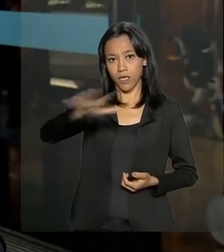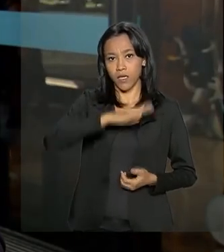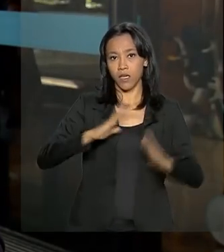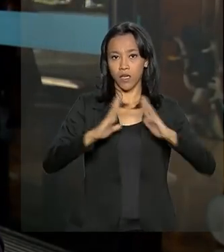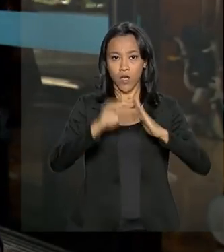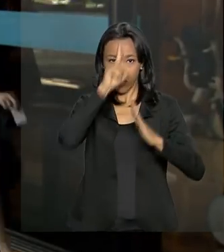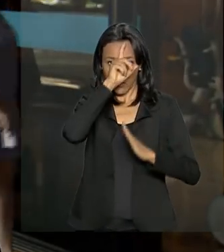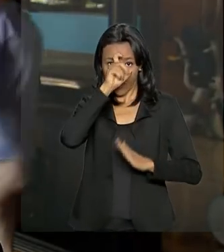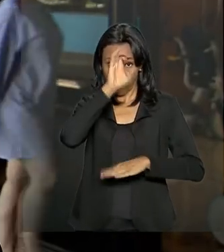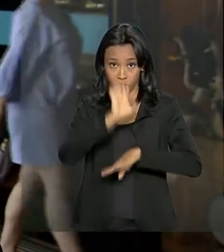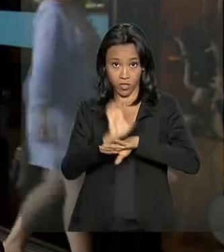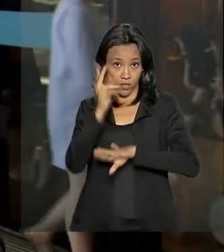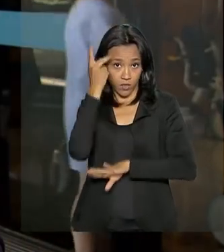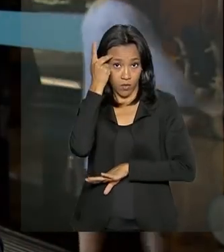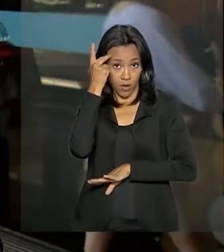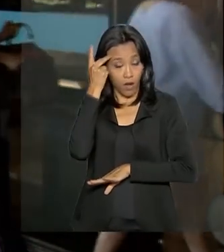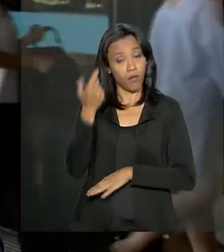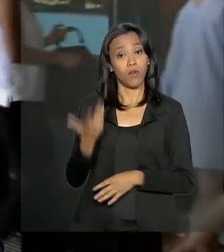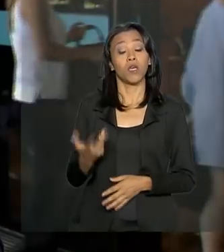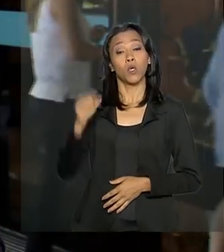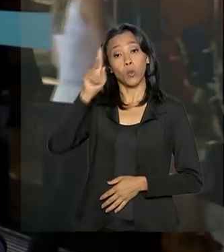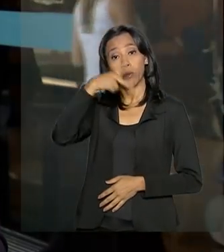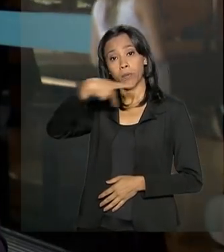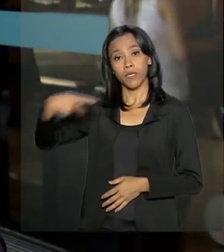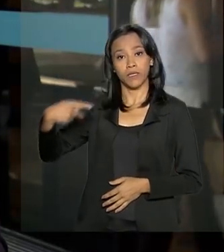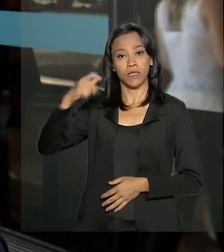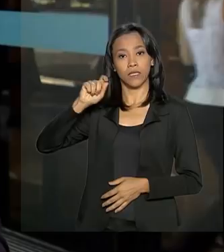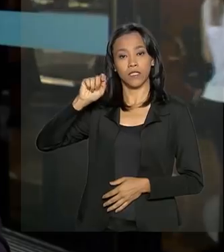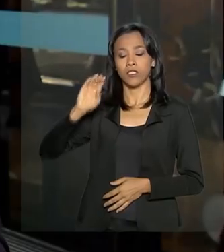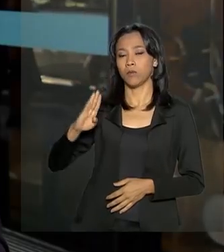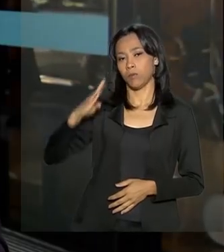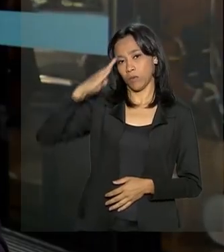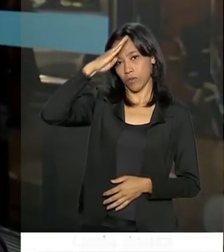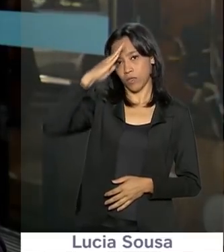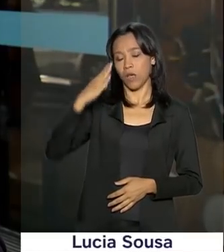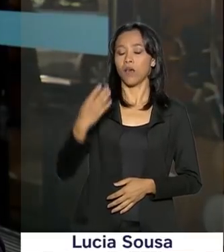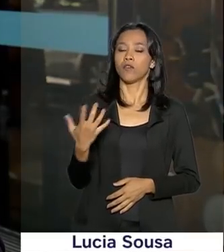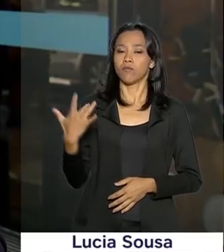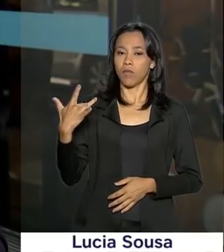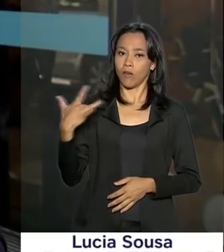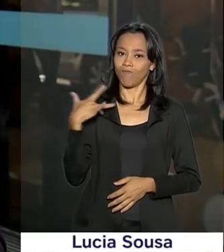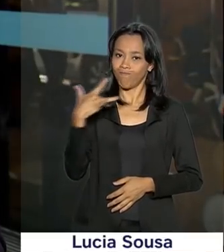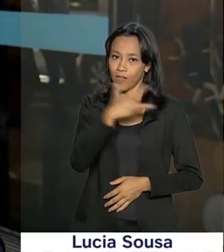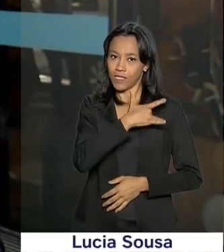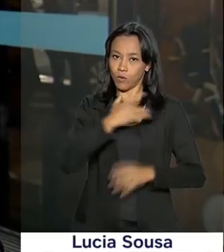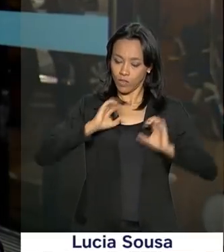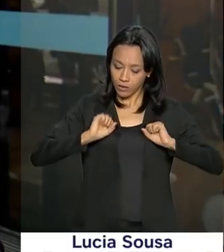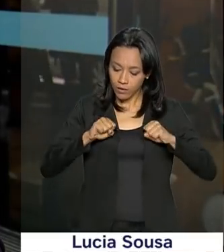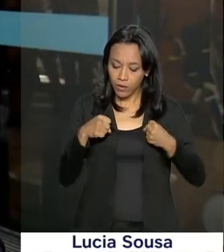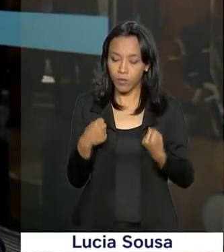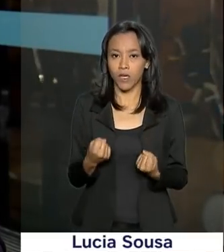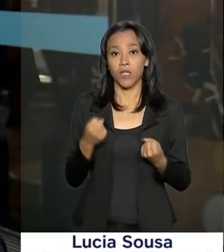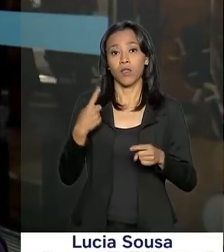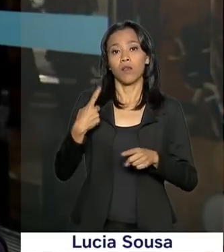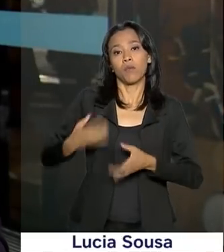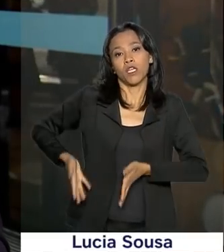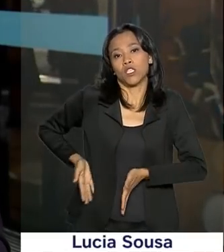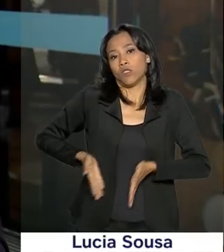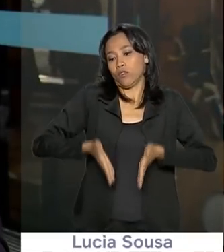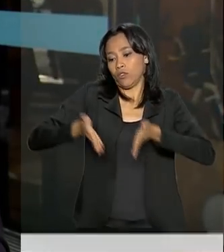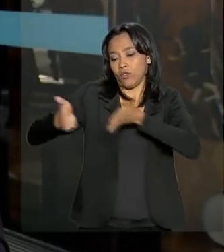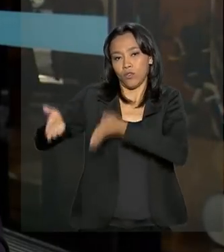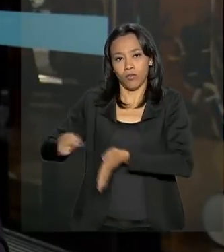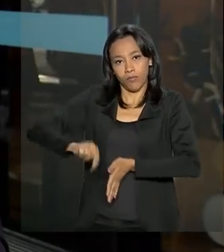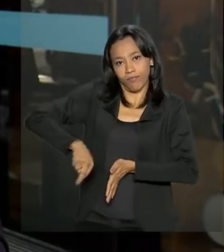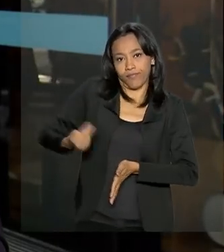sul da capital paulista Onde o presidente Jair Bolsonaro se recupera da cirurgia de retirada da bolsa de colostomia